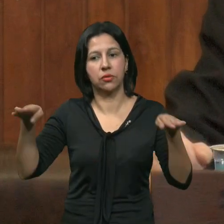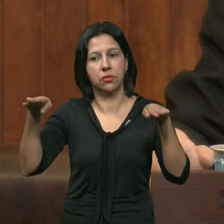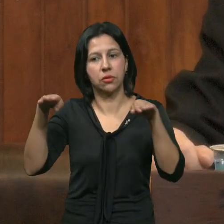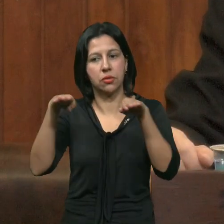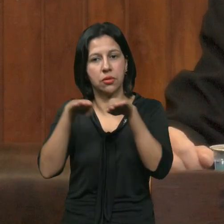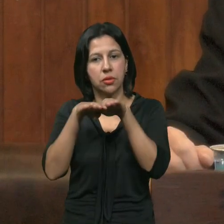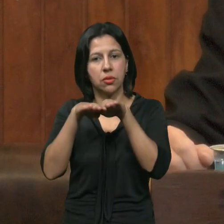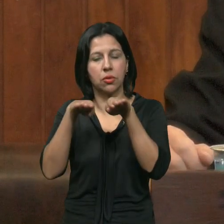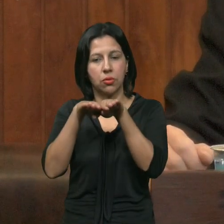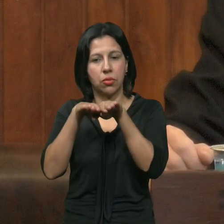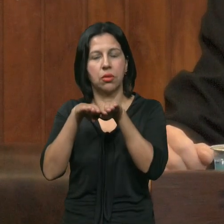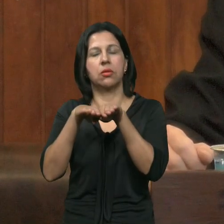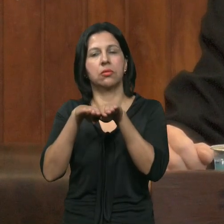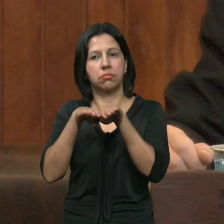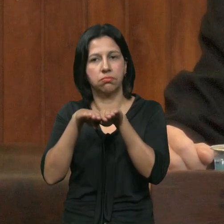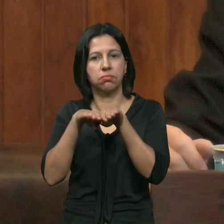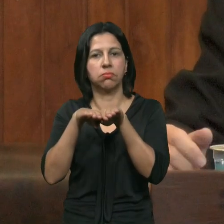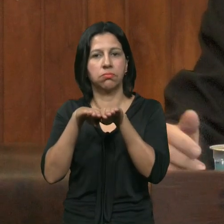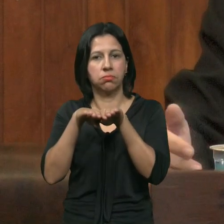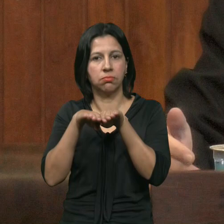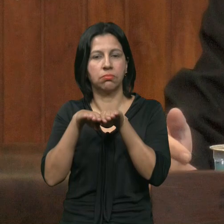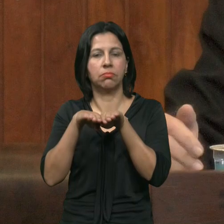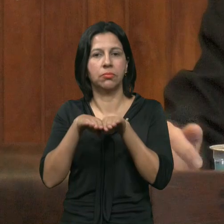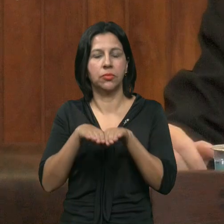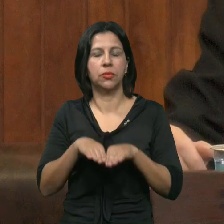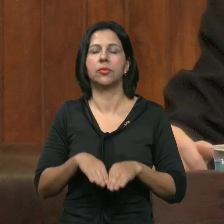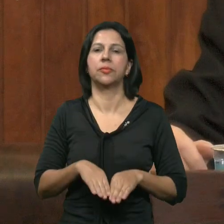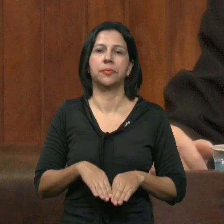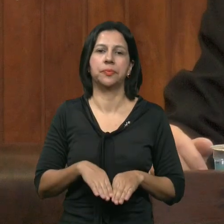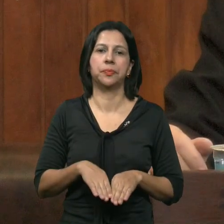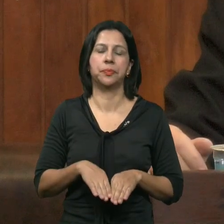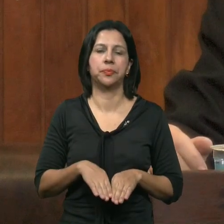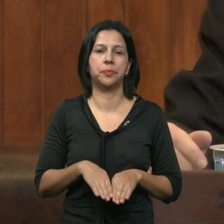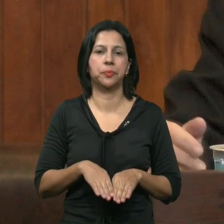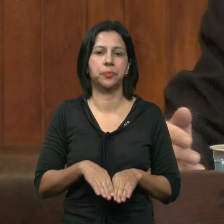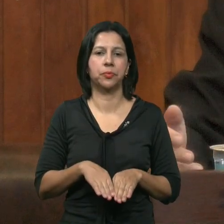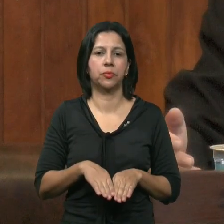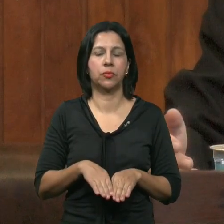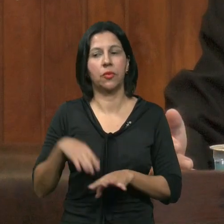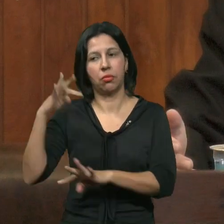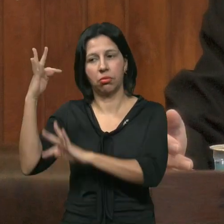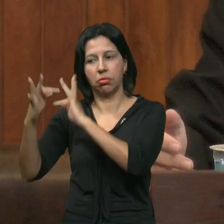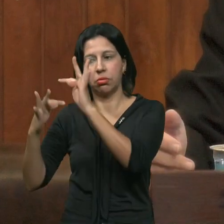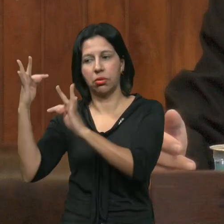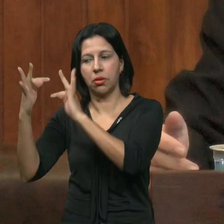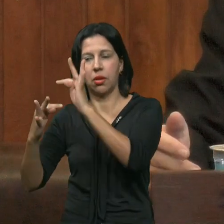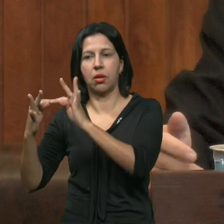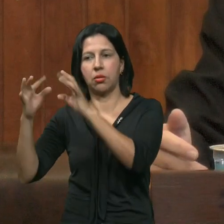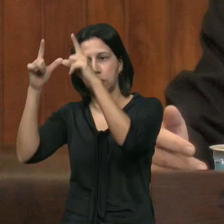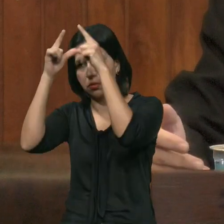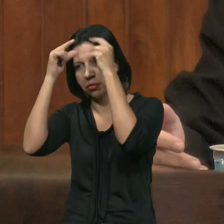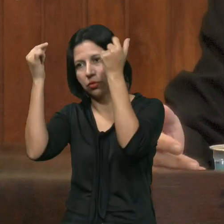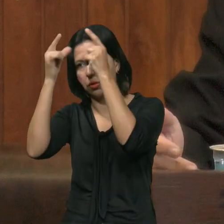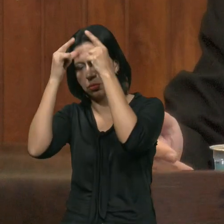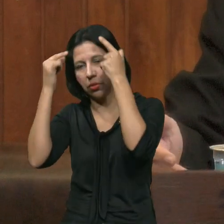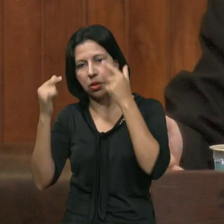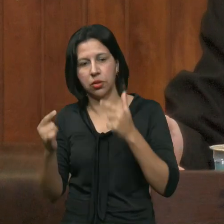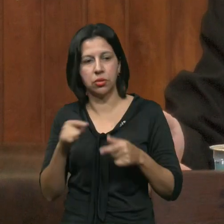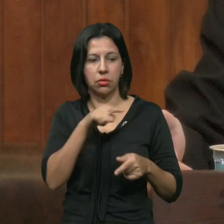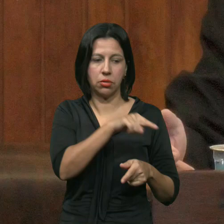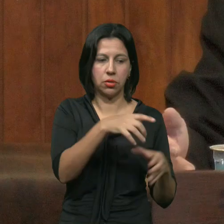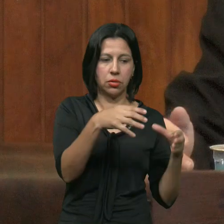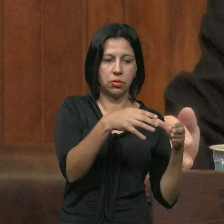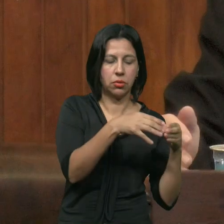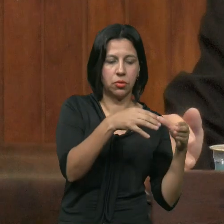A referência Iguala O técnico De enfermagem Ao auxiliar De